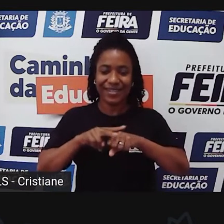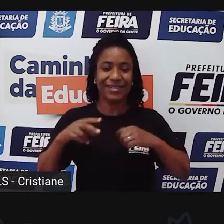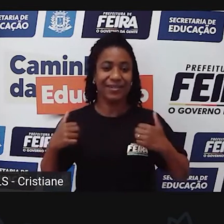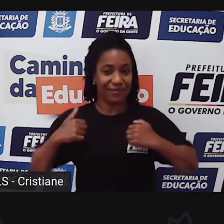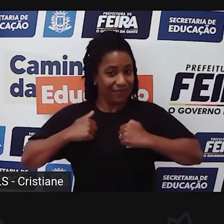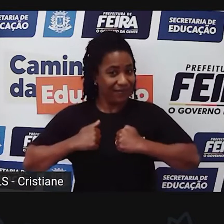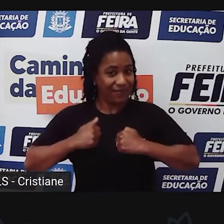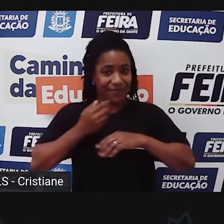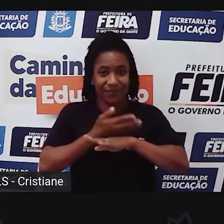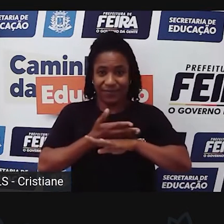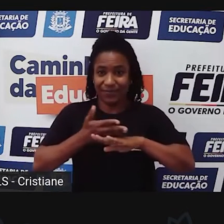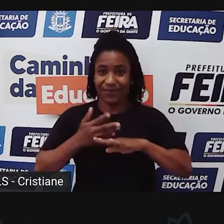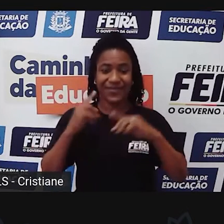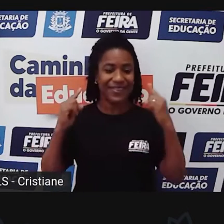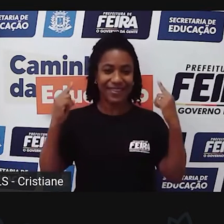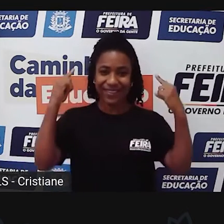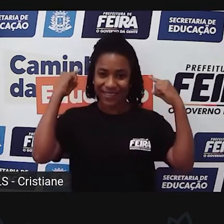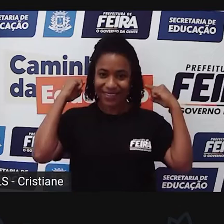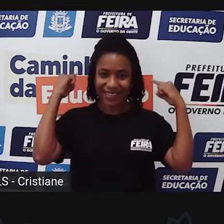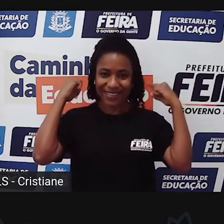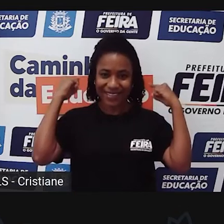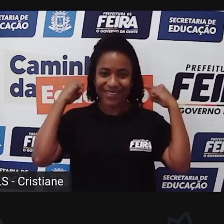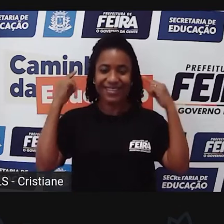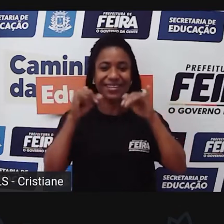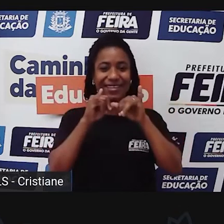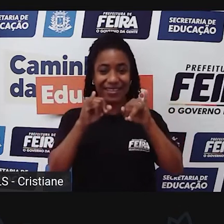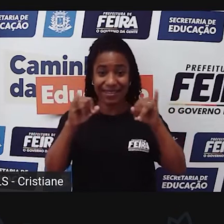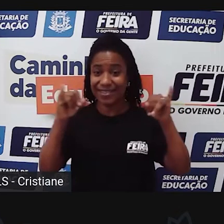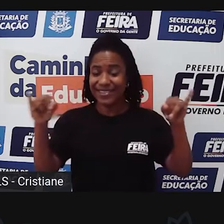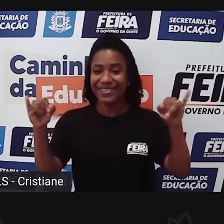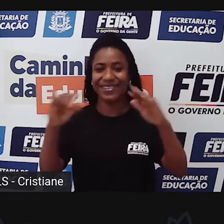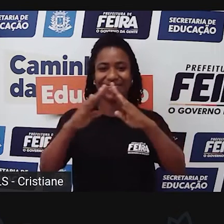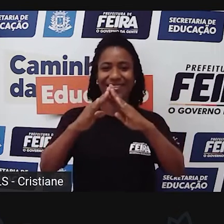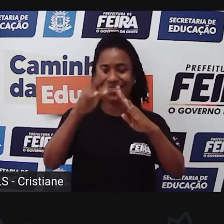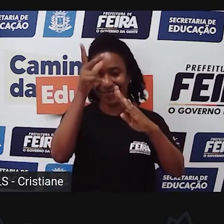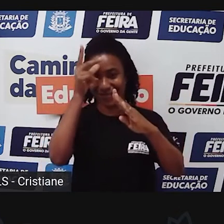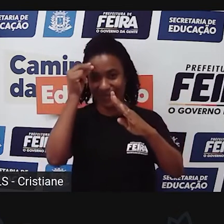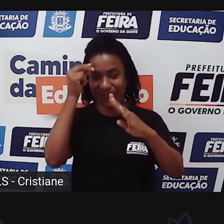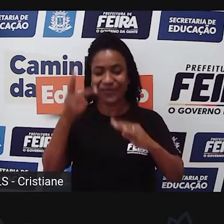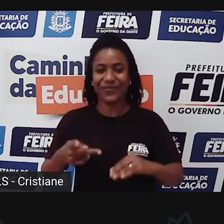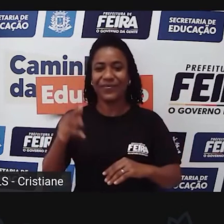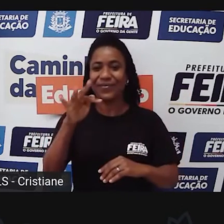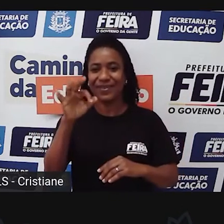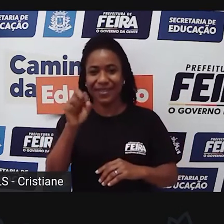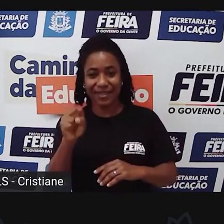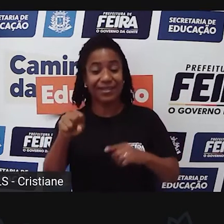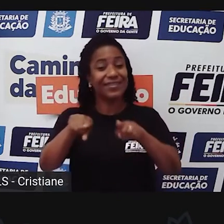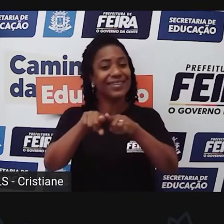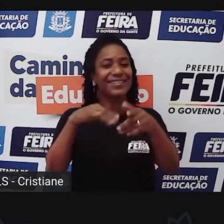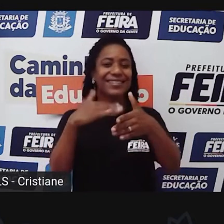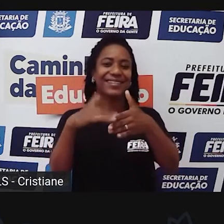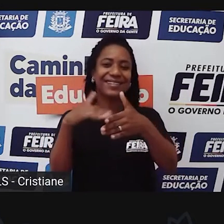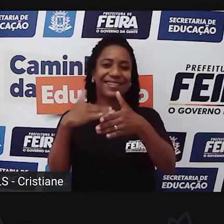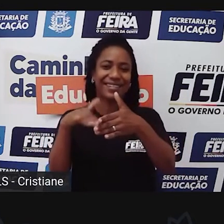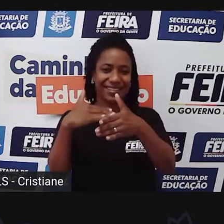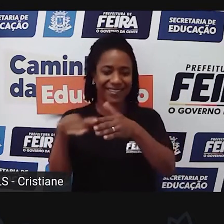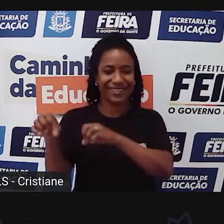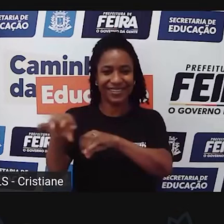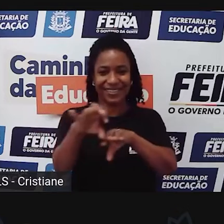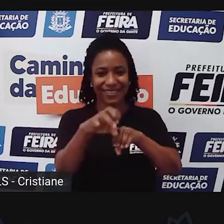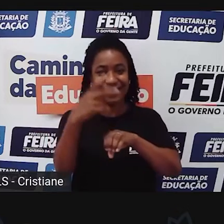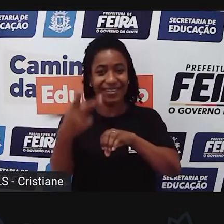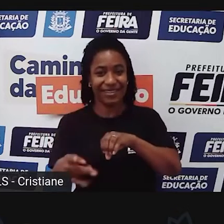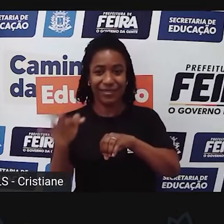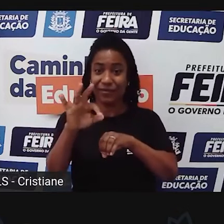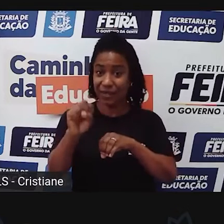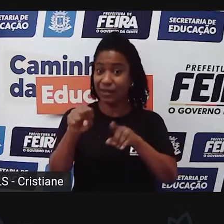branco, atrás de mim tem a logomarca da Prefeitura de Feira de Santana e da Secretaria de Educação do município, além da frase